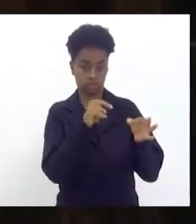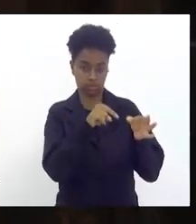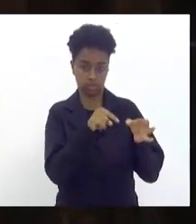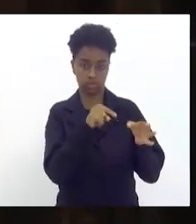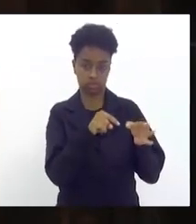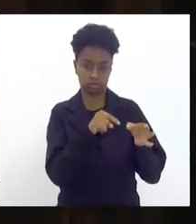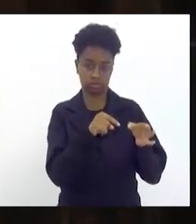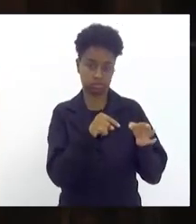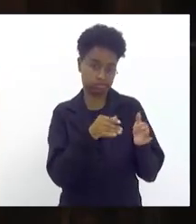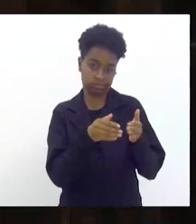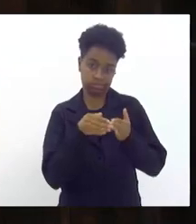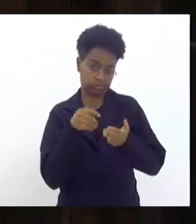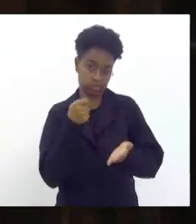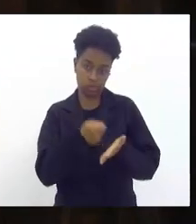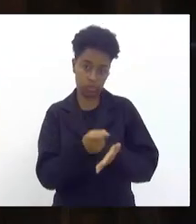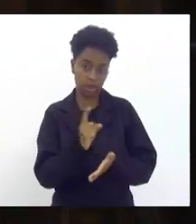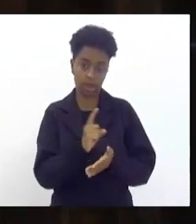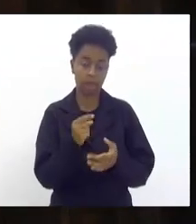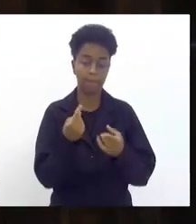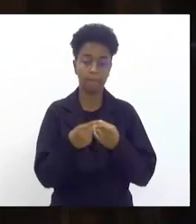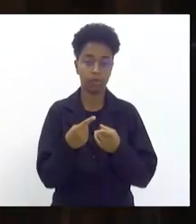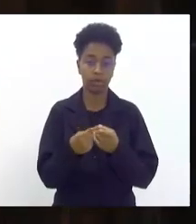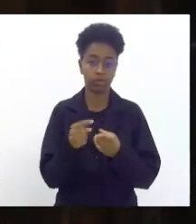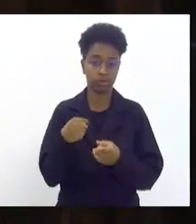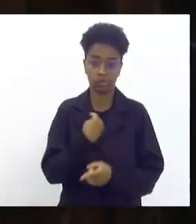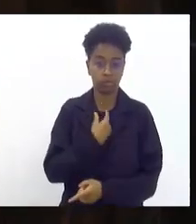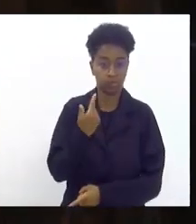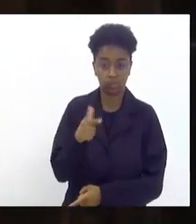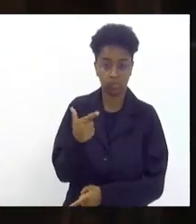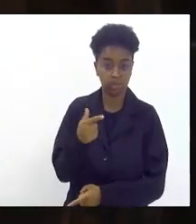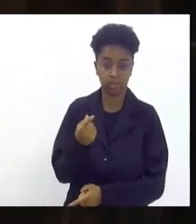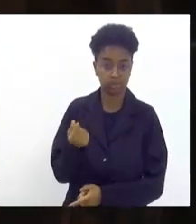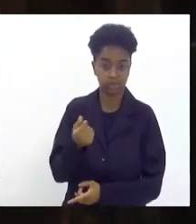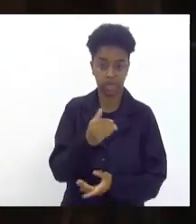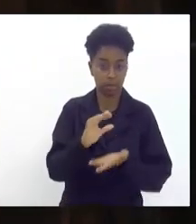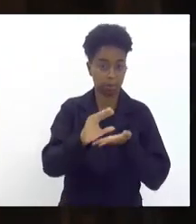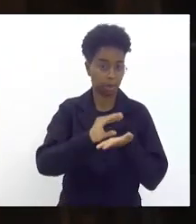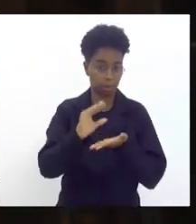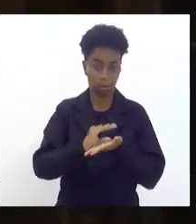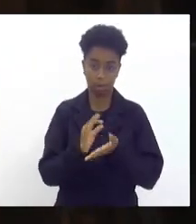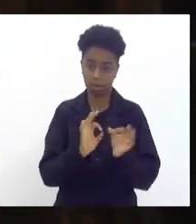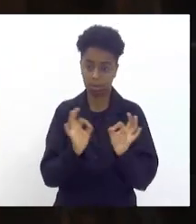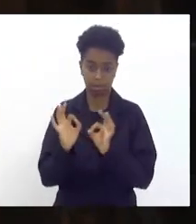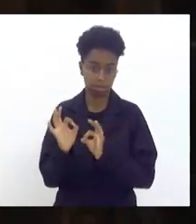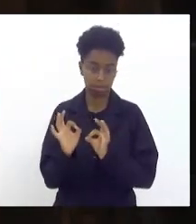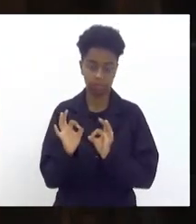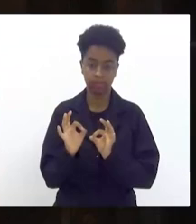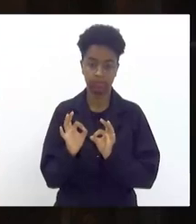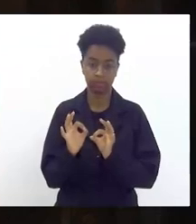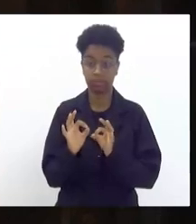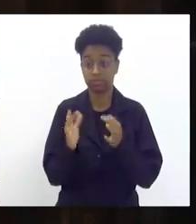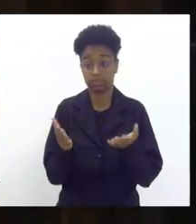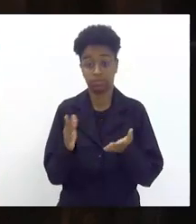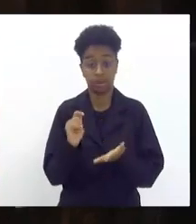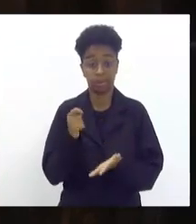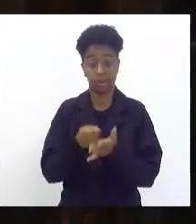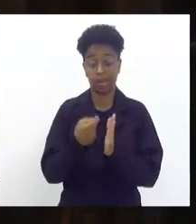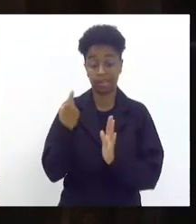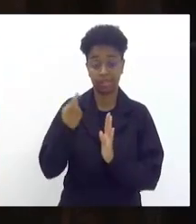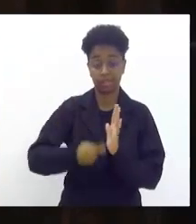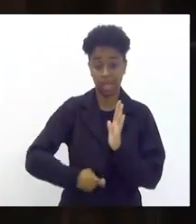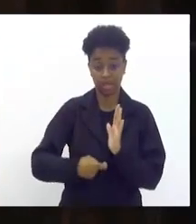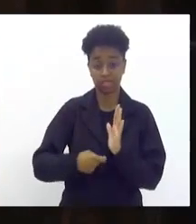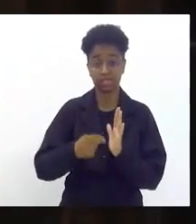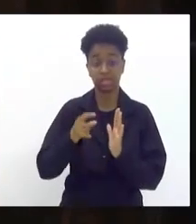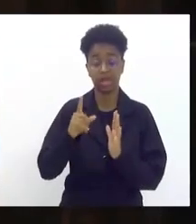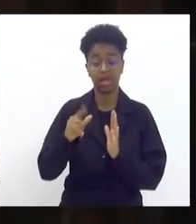isenção porque nós somos sem fins lucrativos e nós não temos receita de serviço e o pagamento da taxa do alvará é